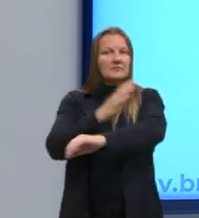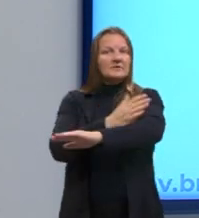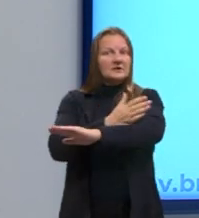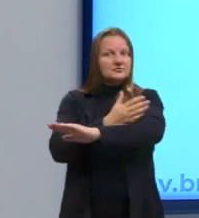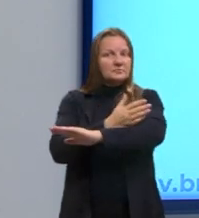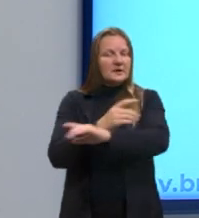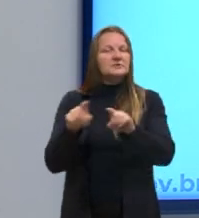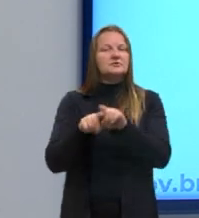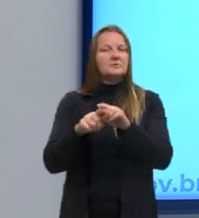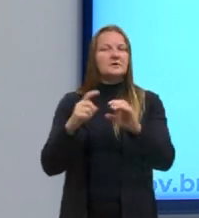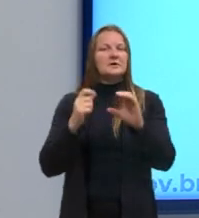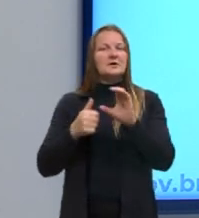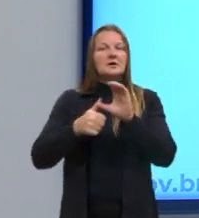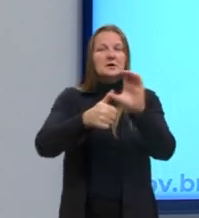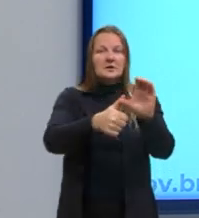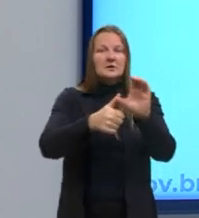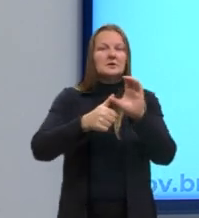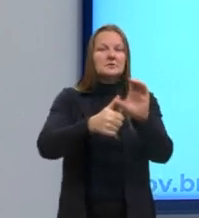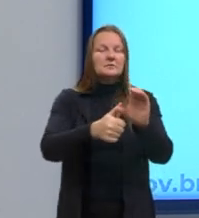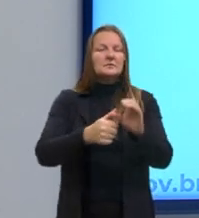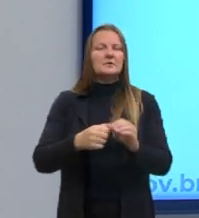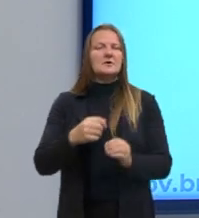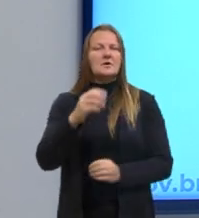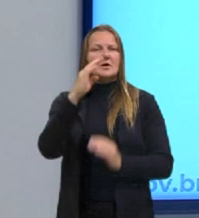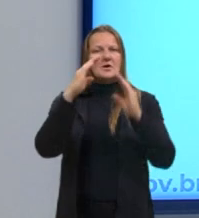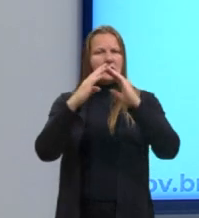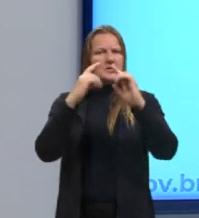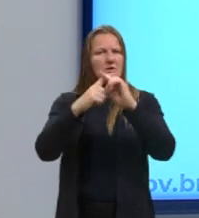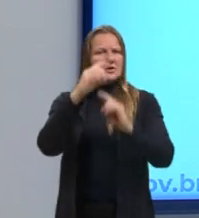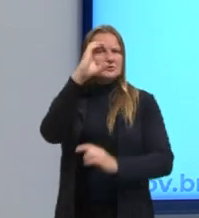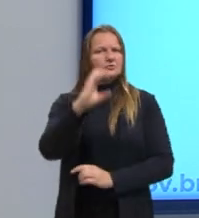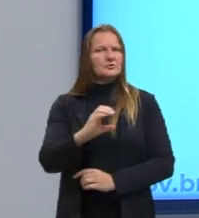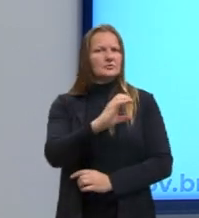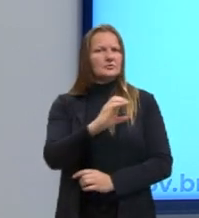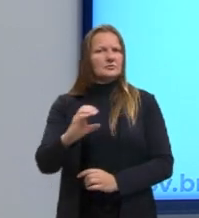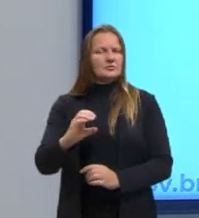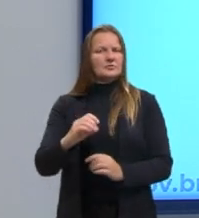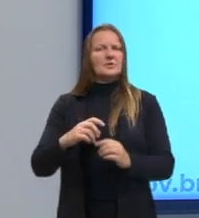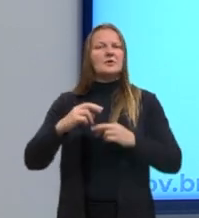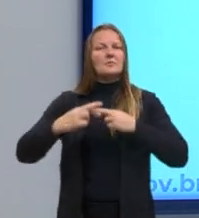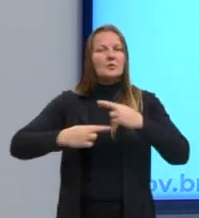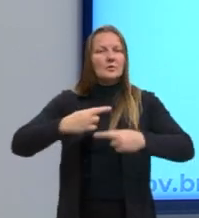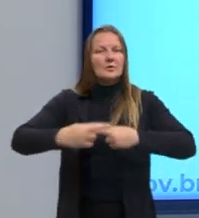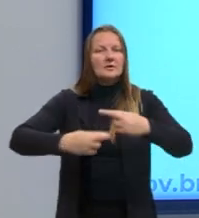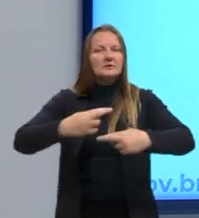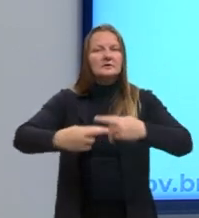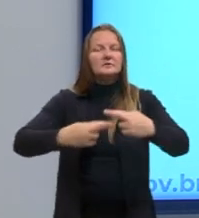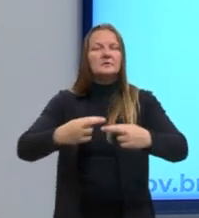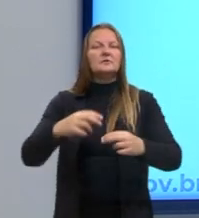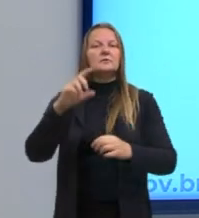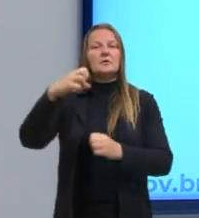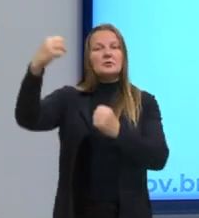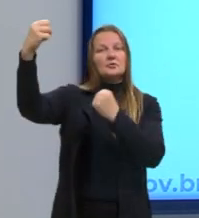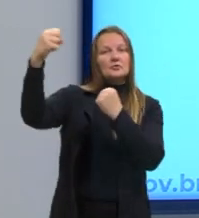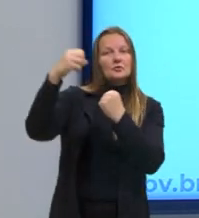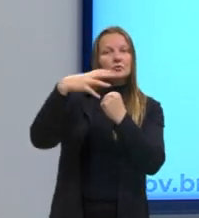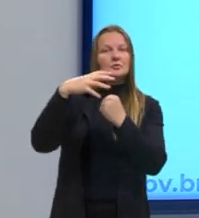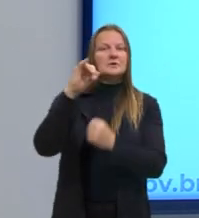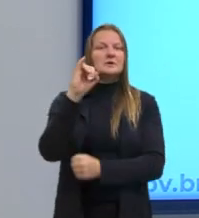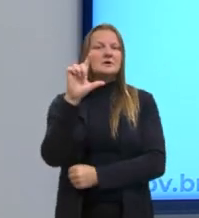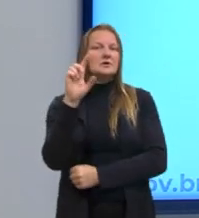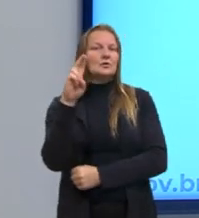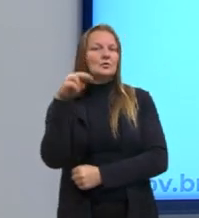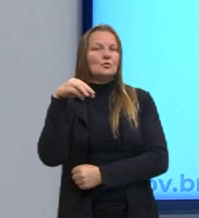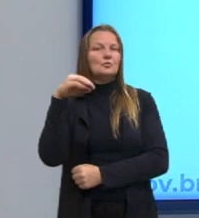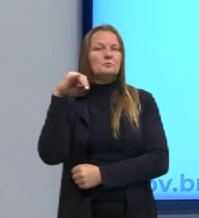Fortemente marcado pela Igreja Católica, pelo Cristianismo. E vem o Renascimento e aí vem o Iluminismo. Iluminismo,